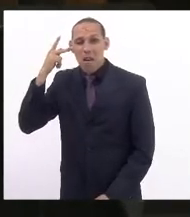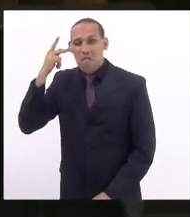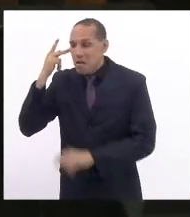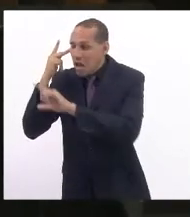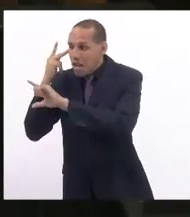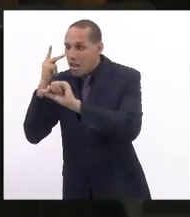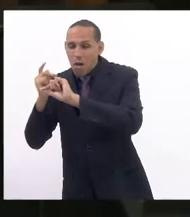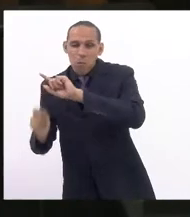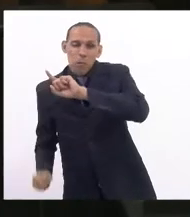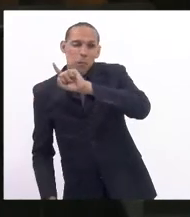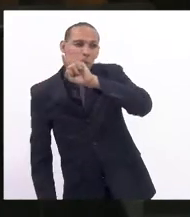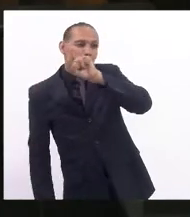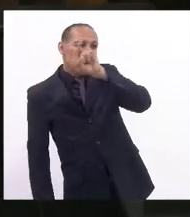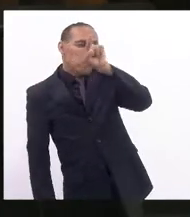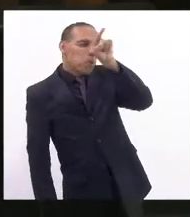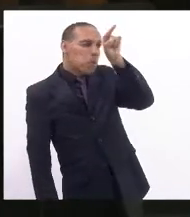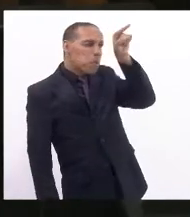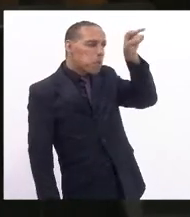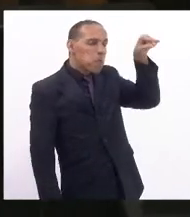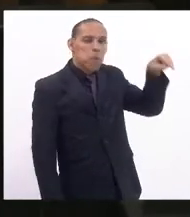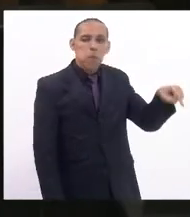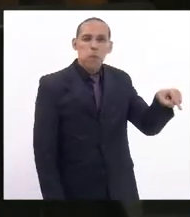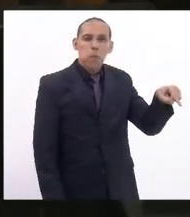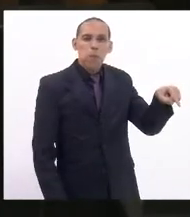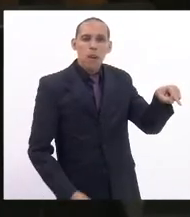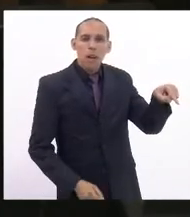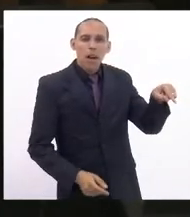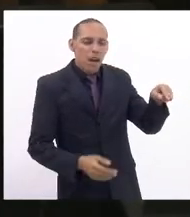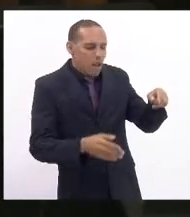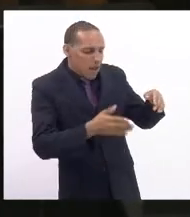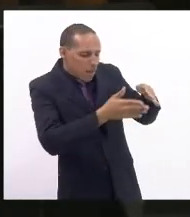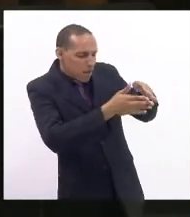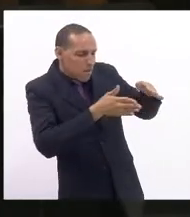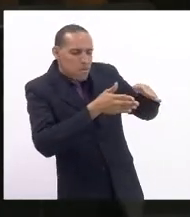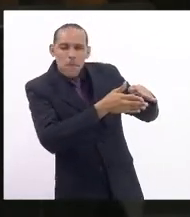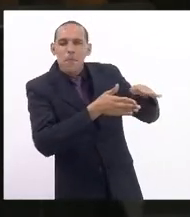vai para a divisa da Ucrânia com a Polônia,